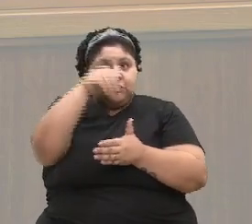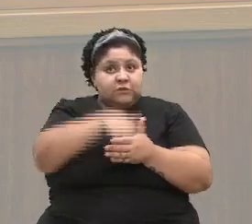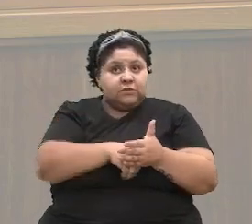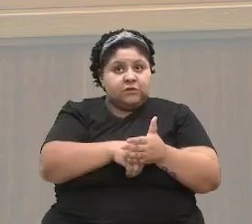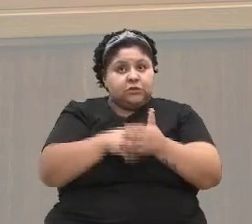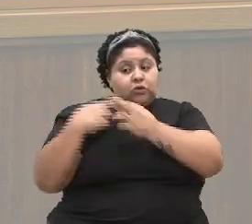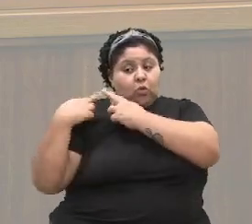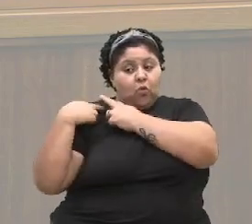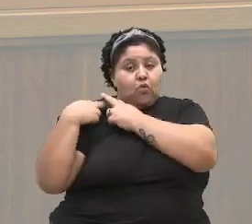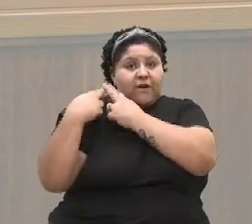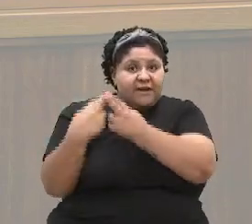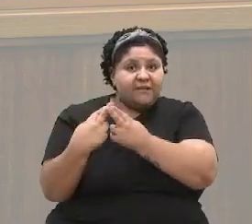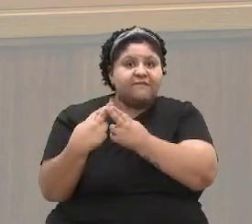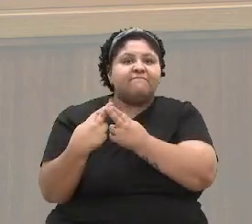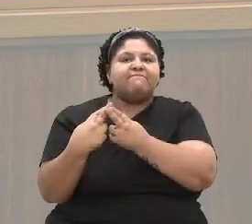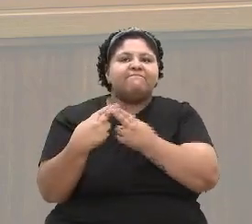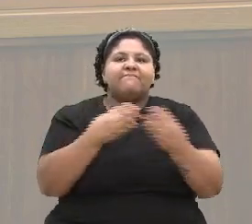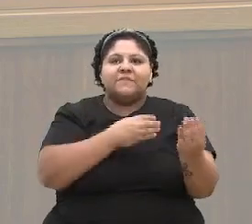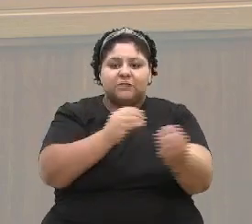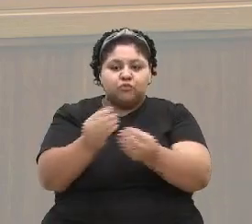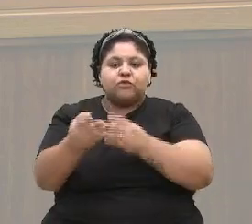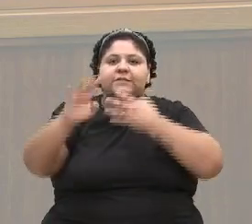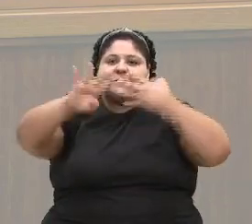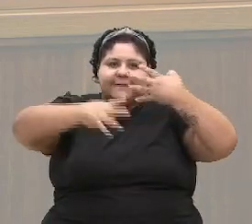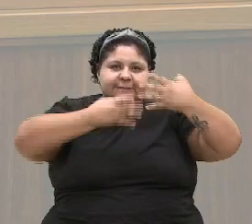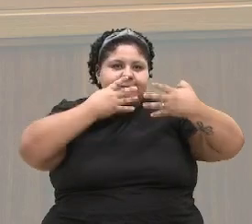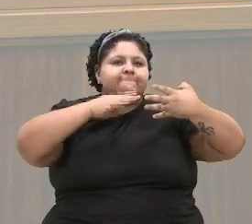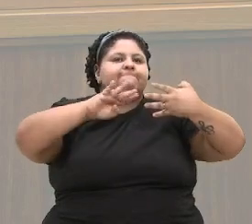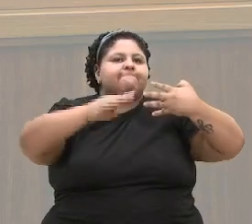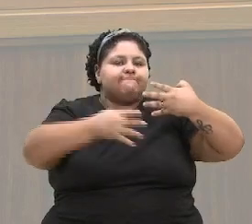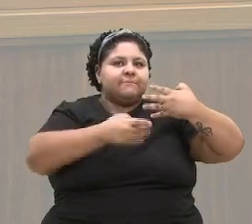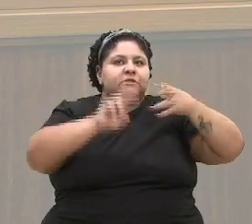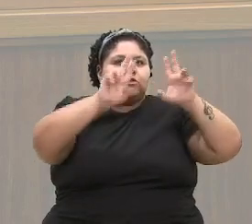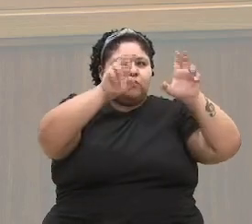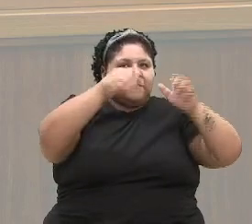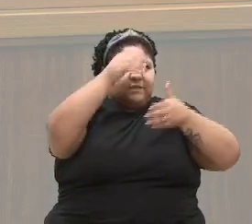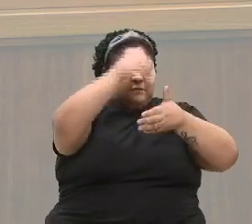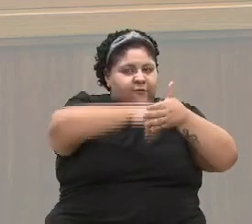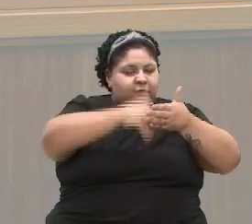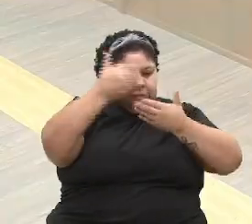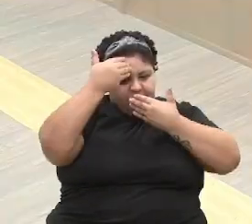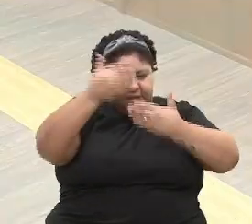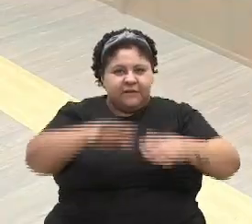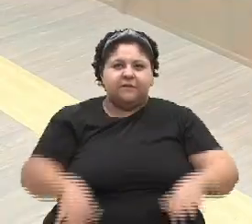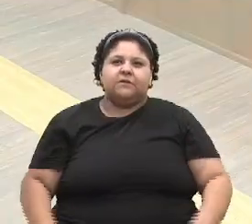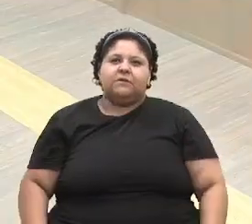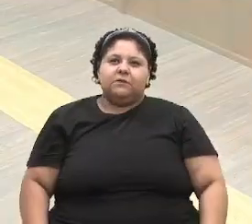responsabilidade e com muita transparência sobre aquilo que a gente vota. Muito obrigada.